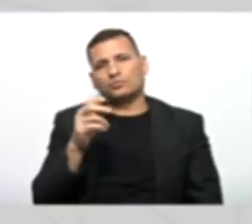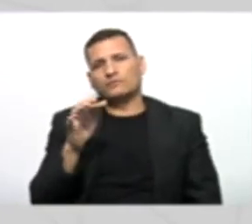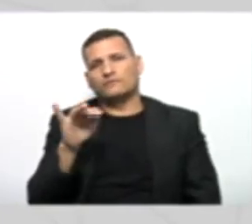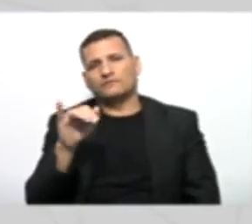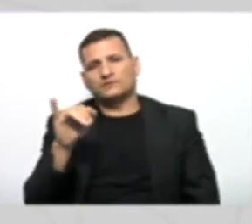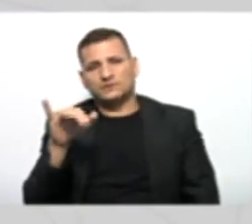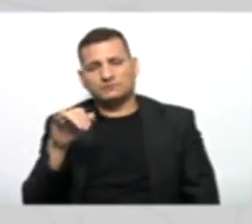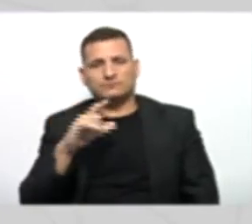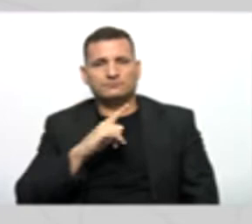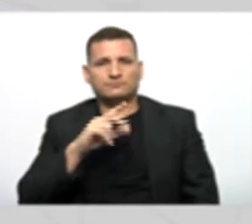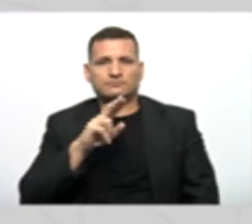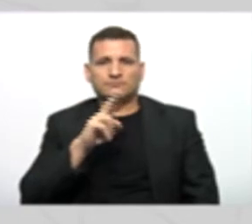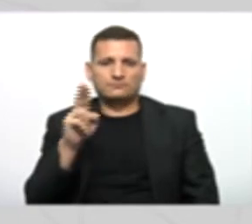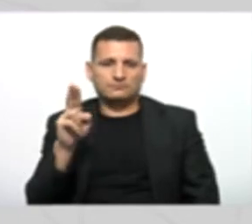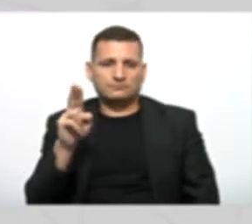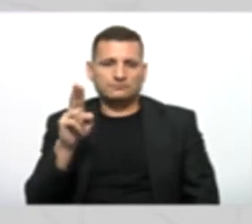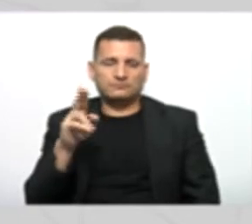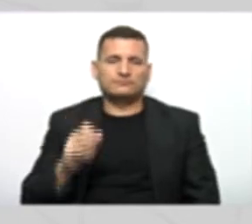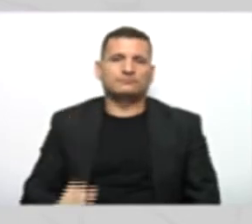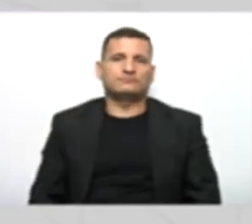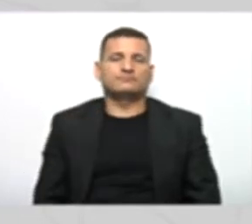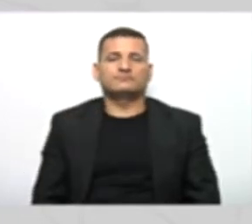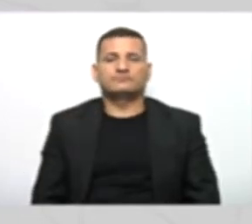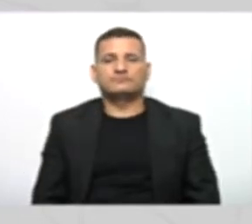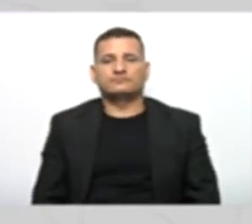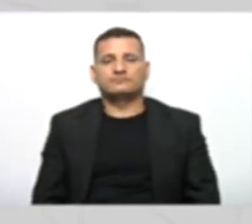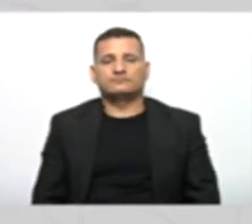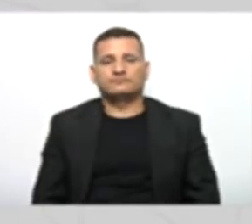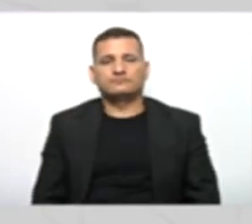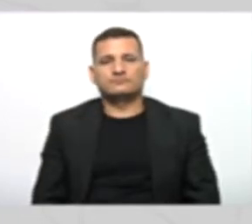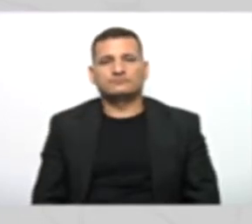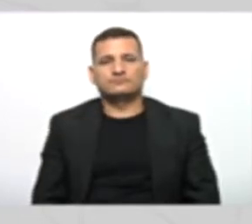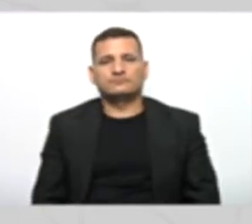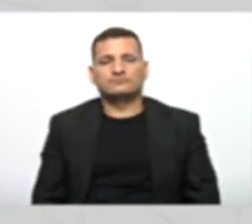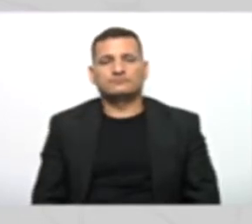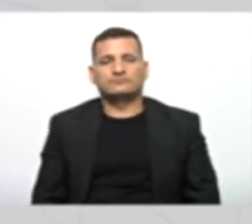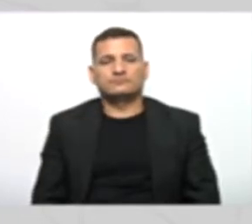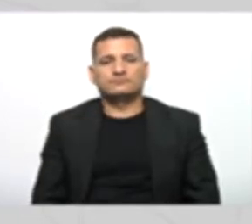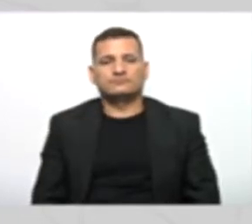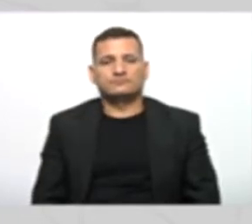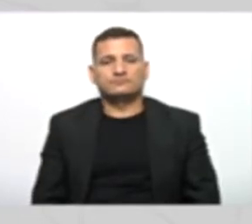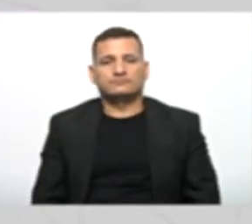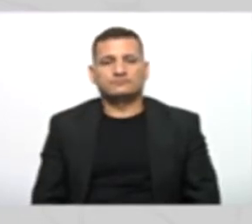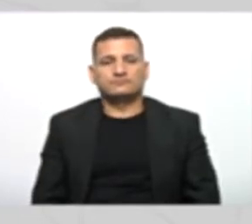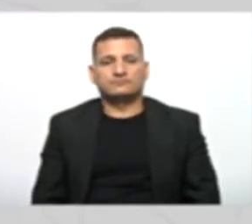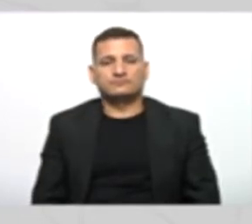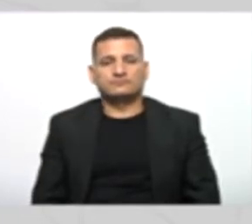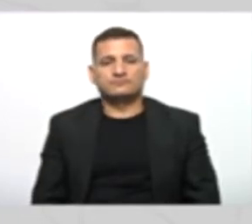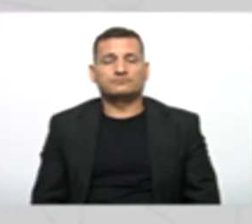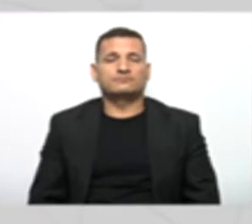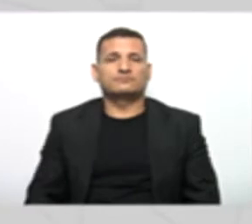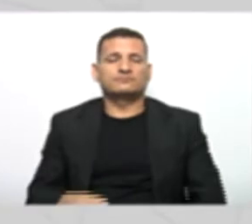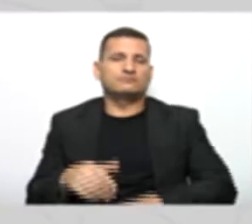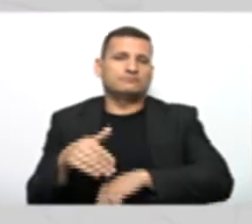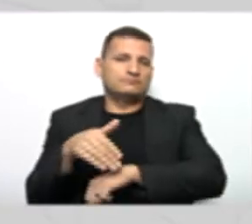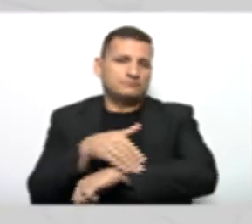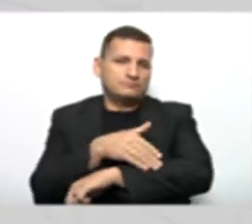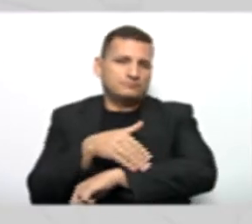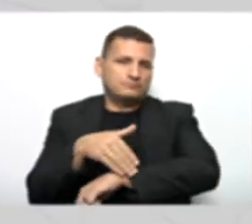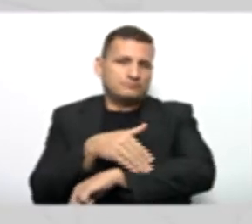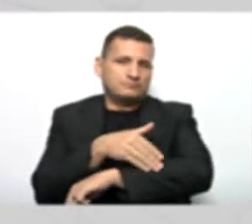Toda pessoa tem um nome, seja física ou jurídica. Também vai ter um endereço.